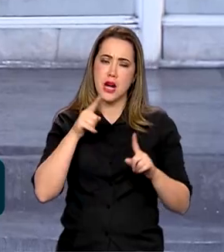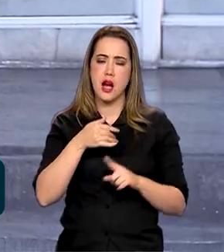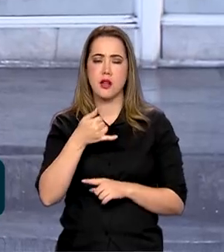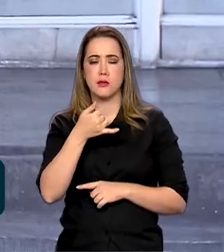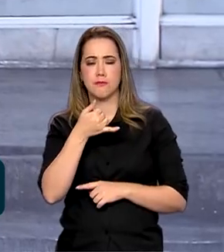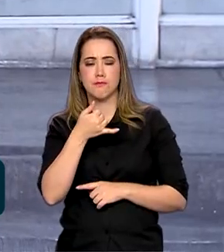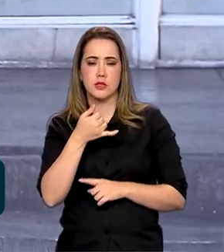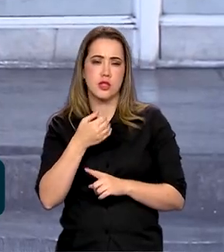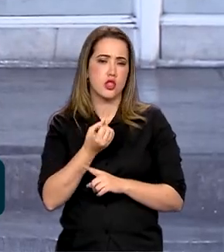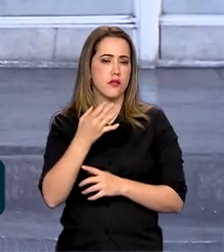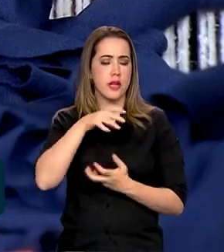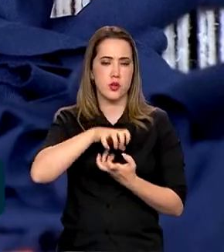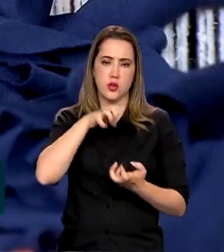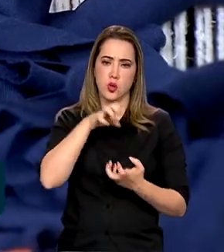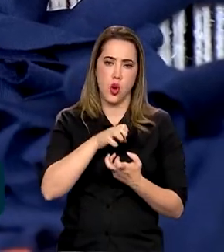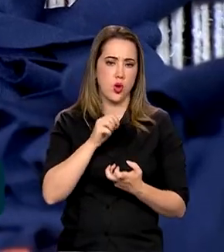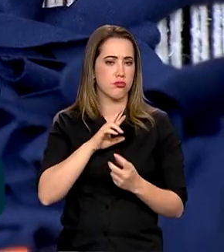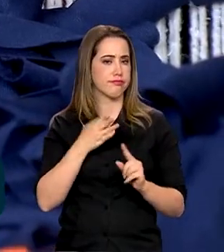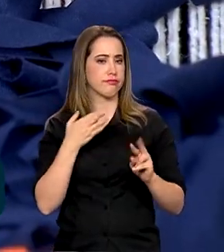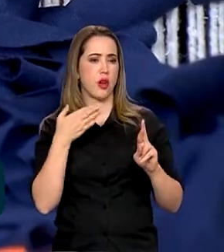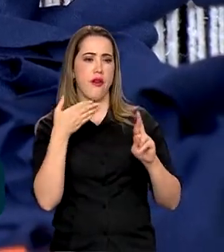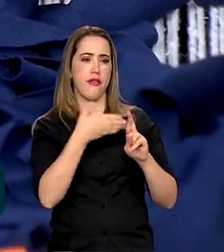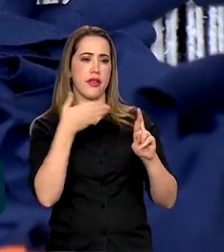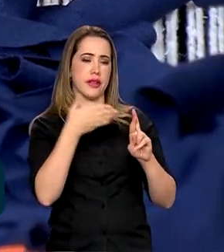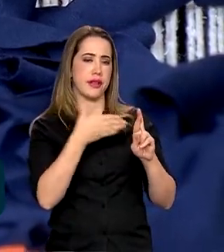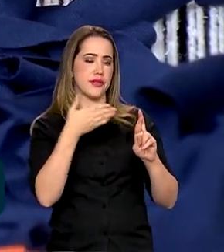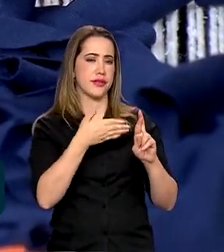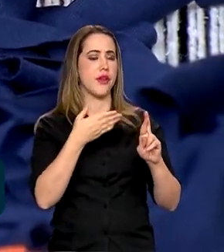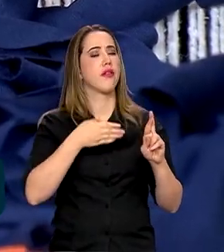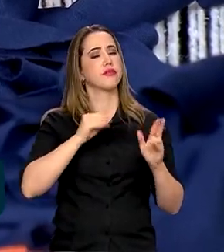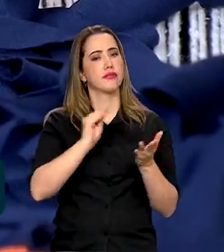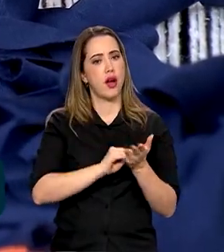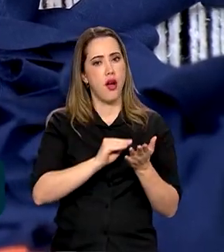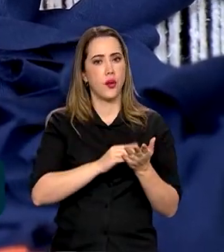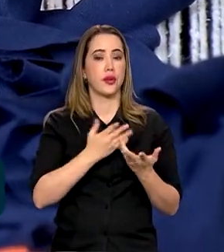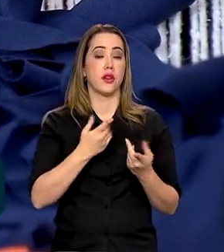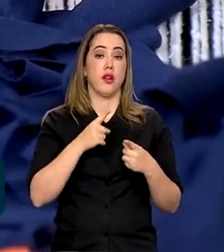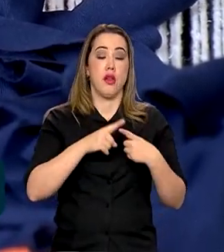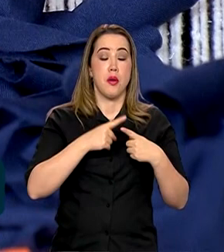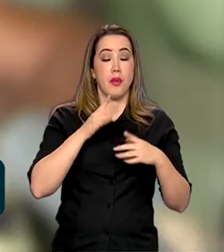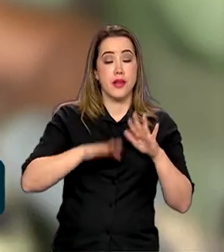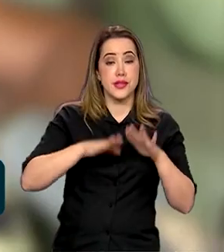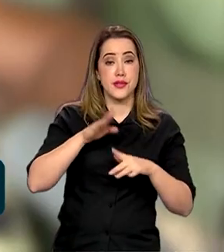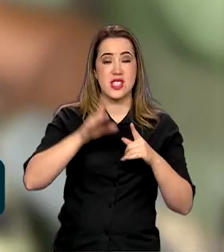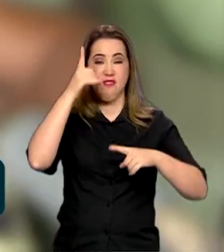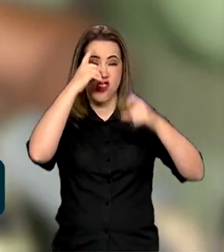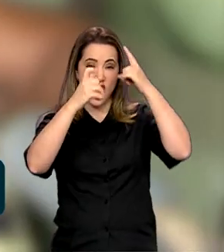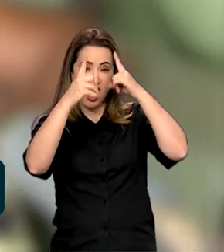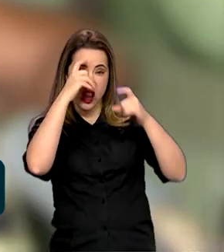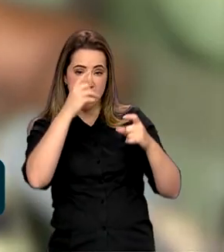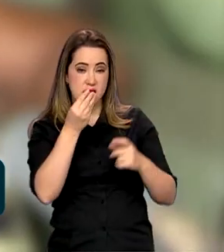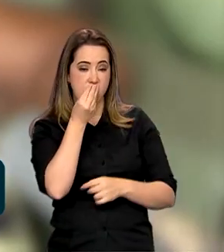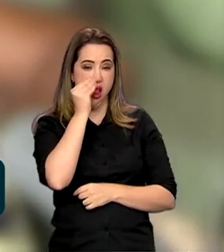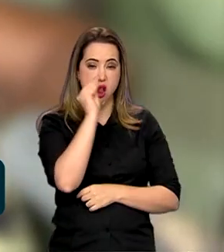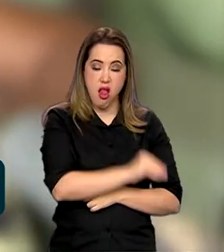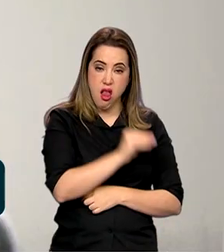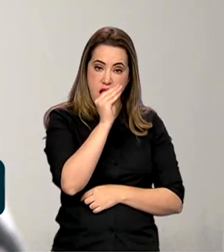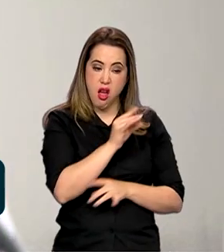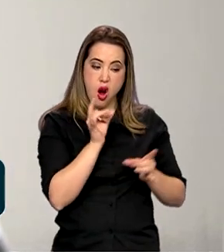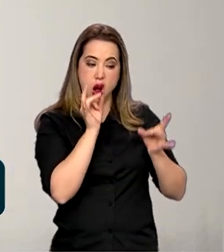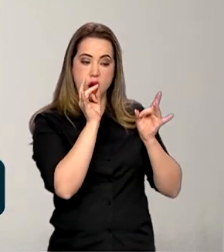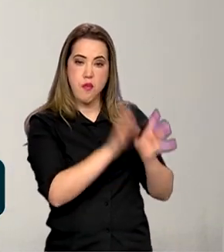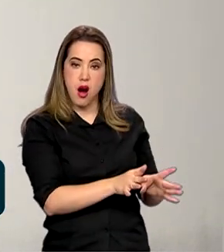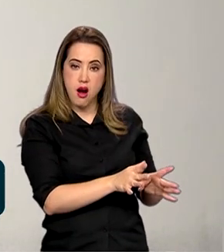referência para os mais novos. Casos de desrespeito, agressão e abandono passaram a ser comuns.